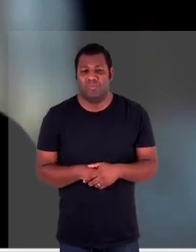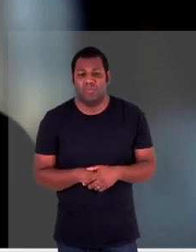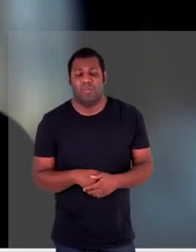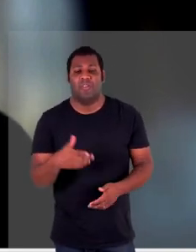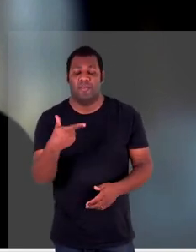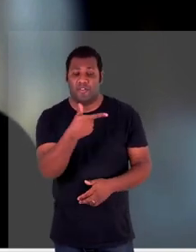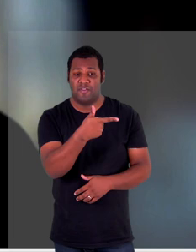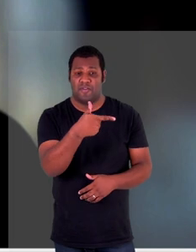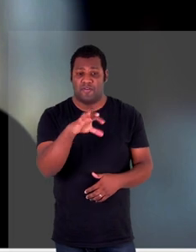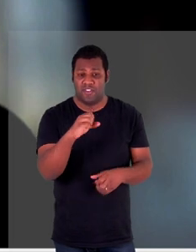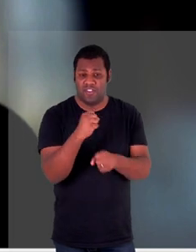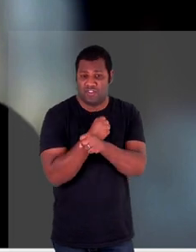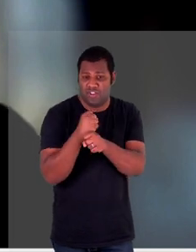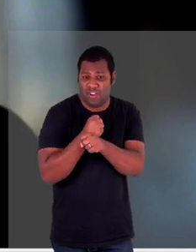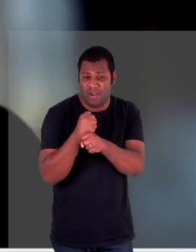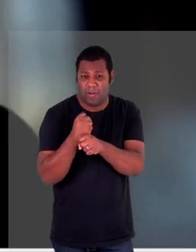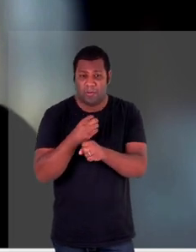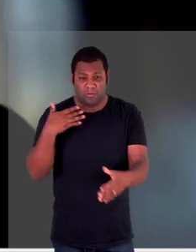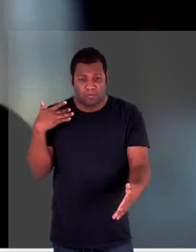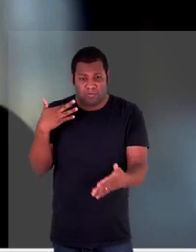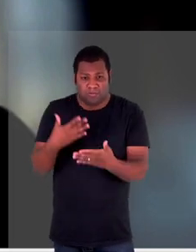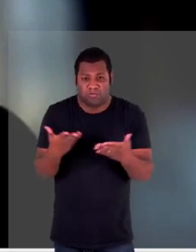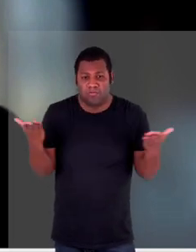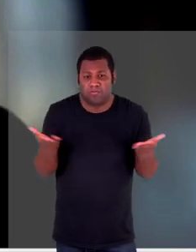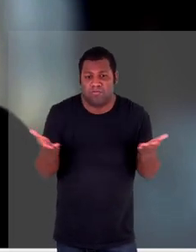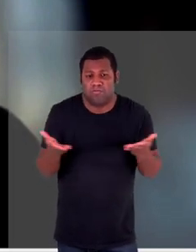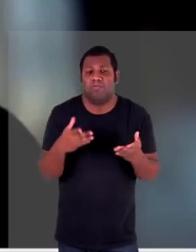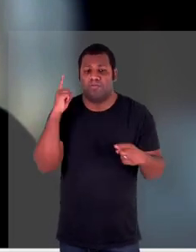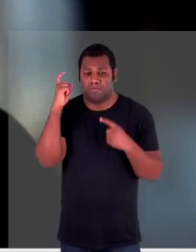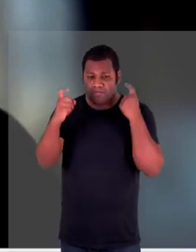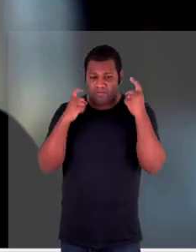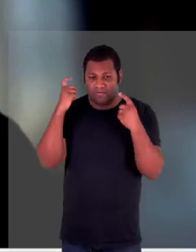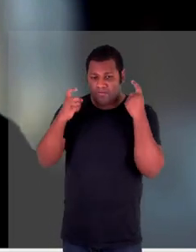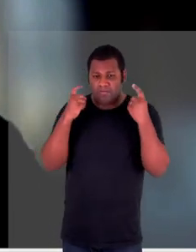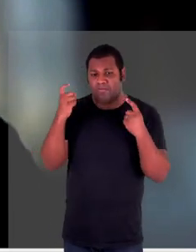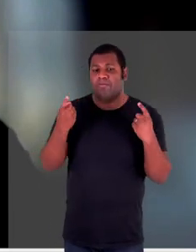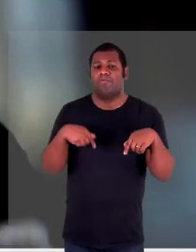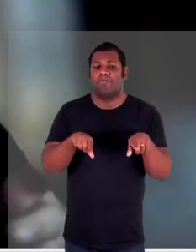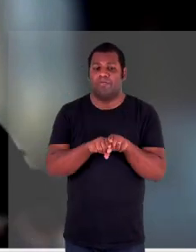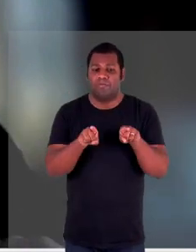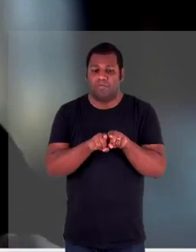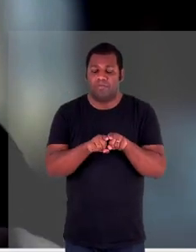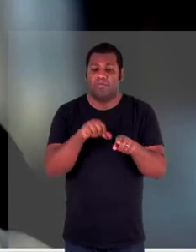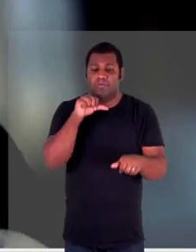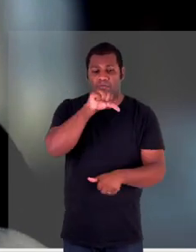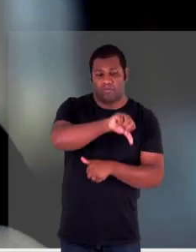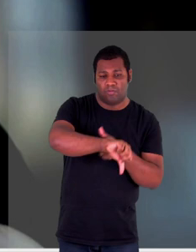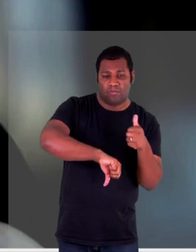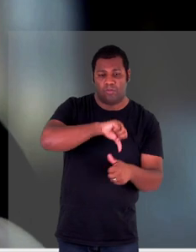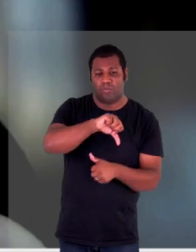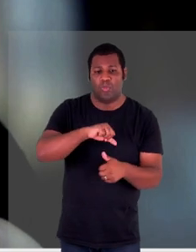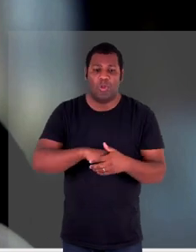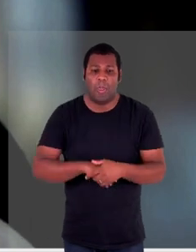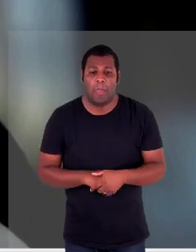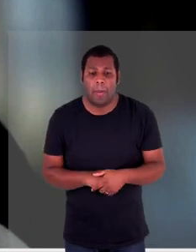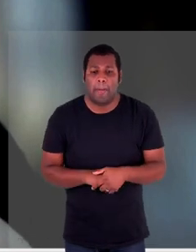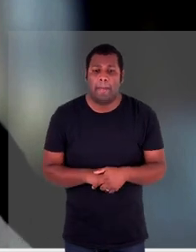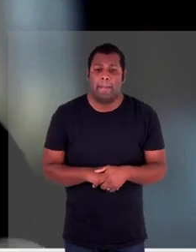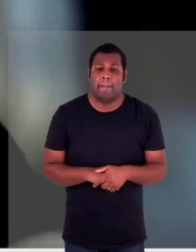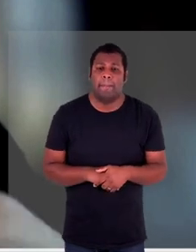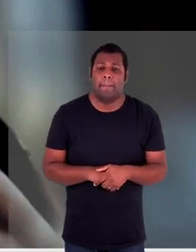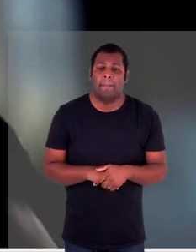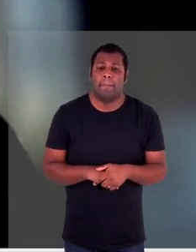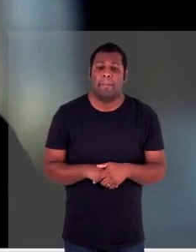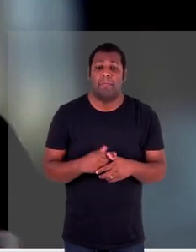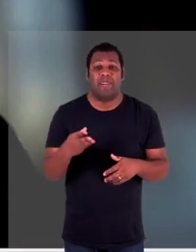20 anos claro essa crescente preocupação e mudança do paradigma de que a gente tenta